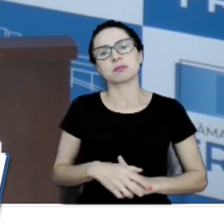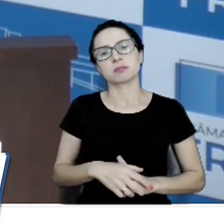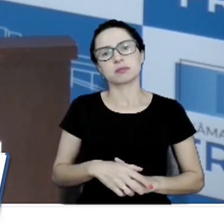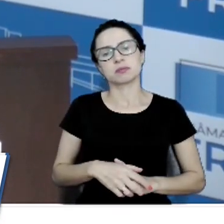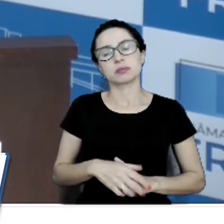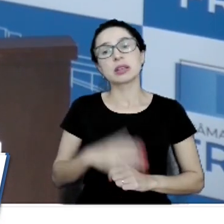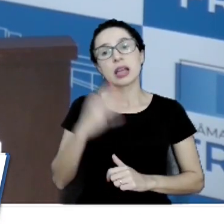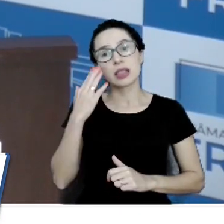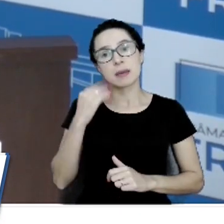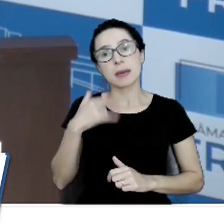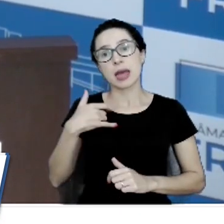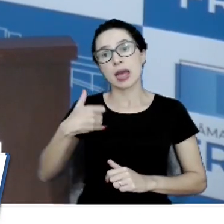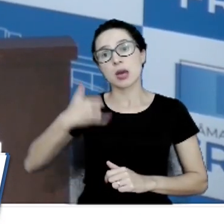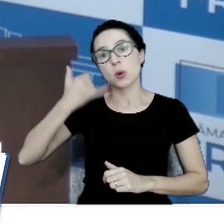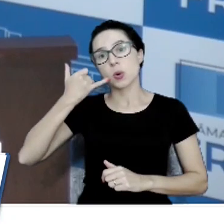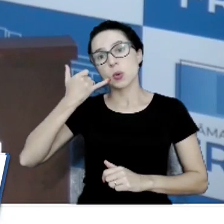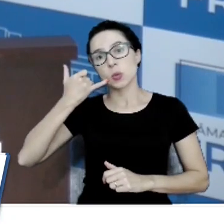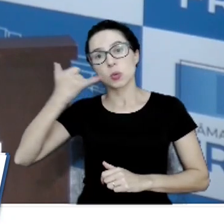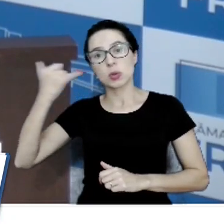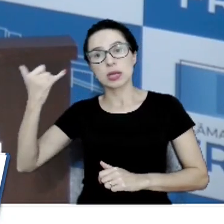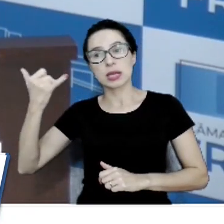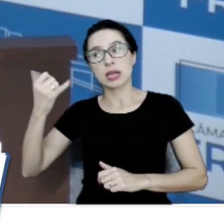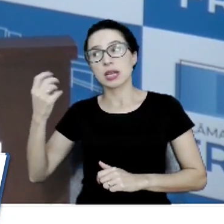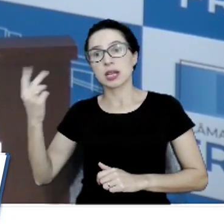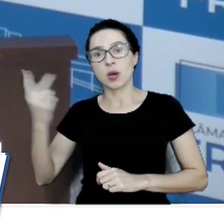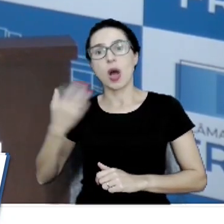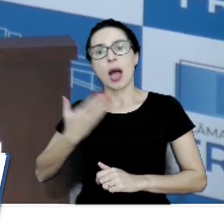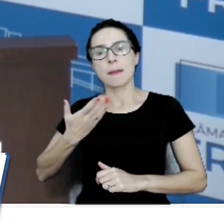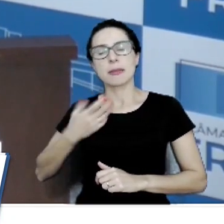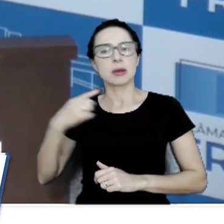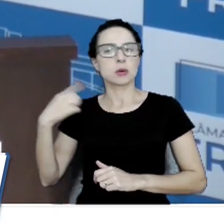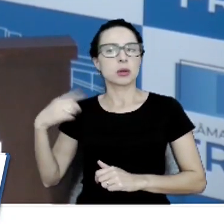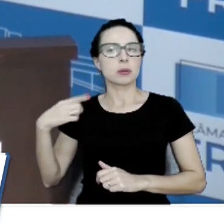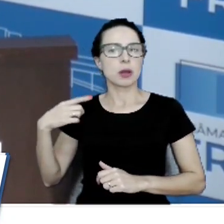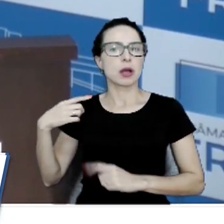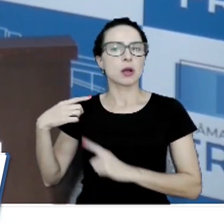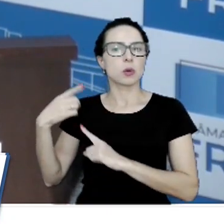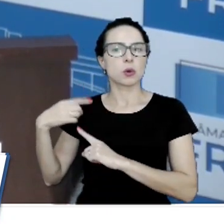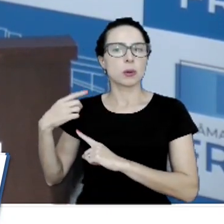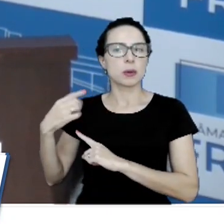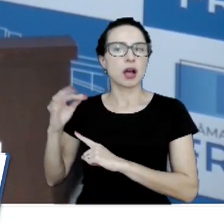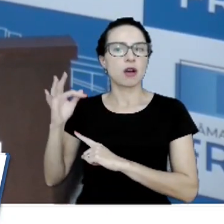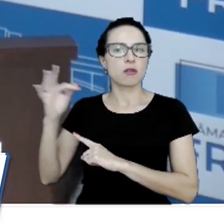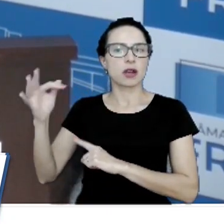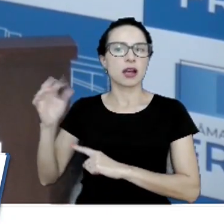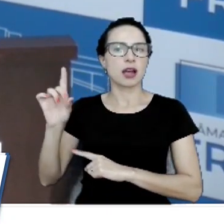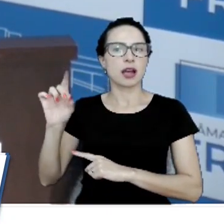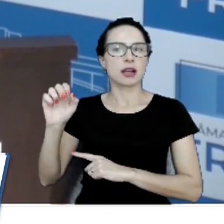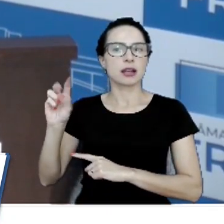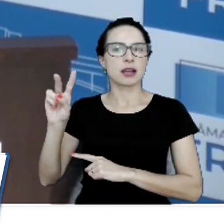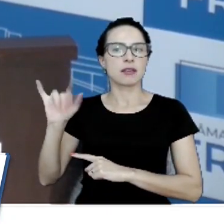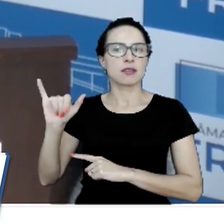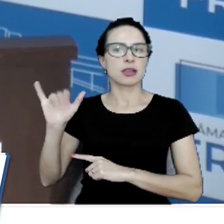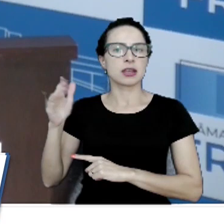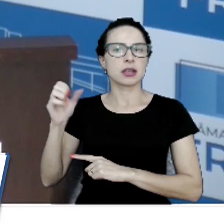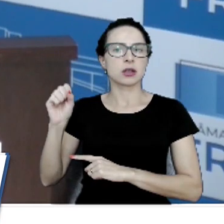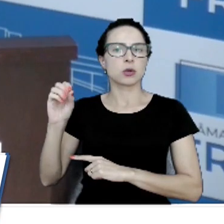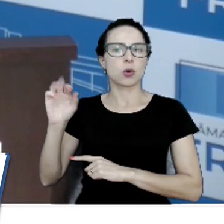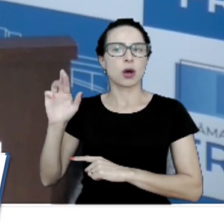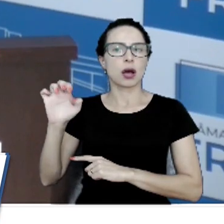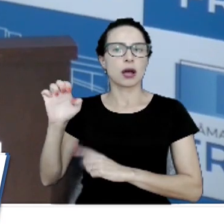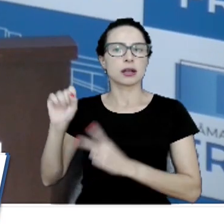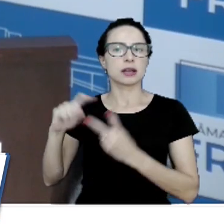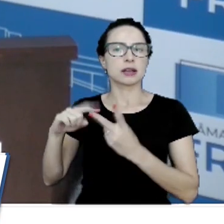disso, eu liguei para dois amigos deputados, o deputado federal Davi Soares e o Ricardo